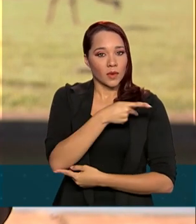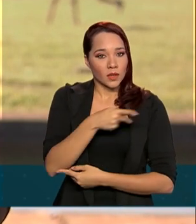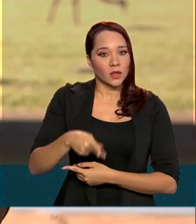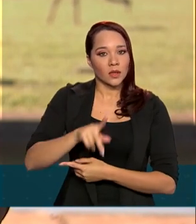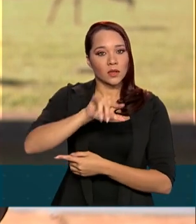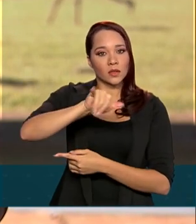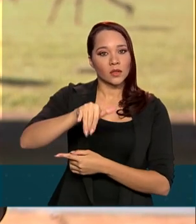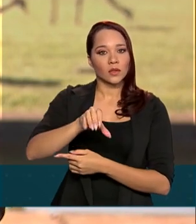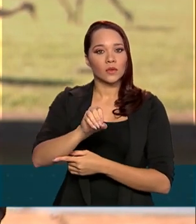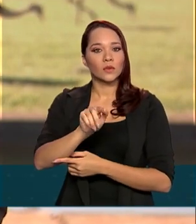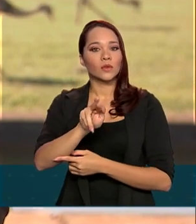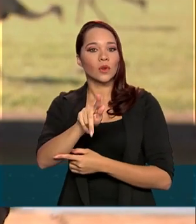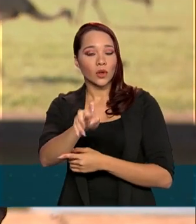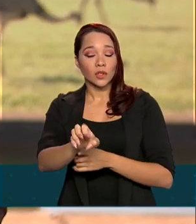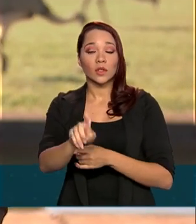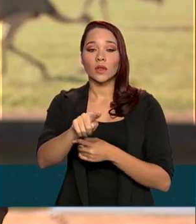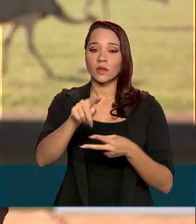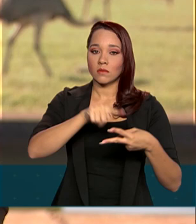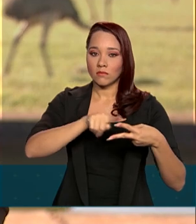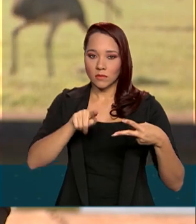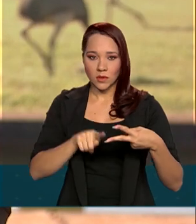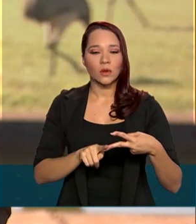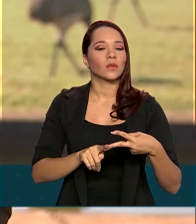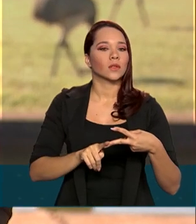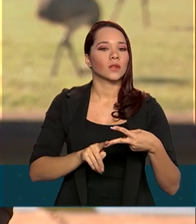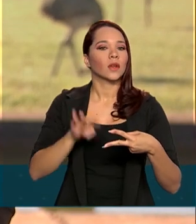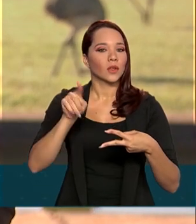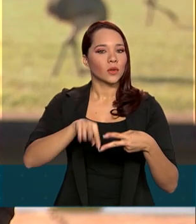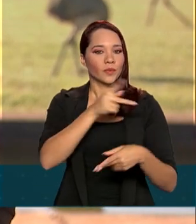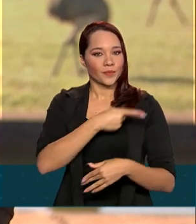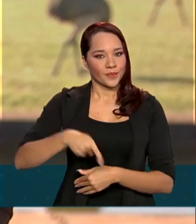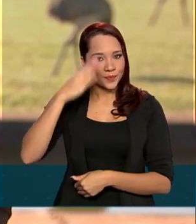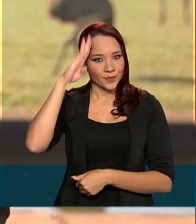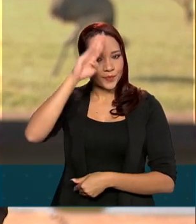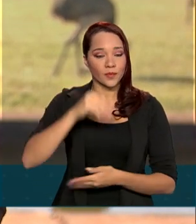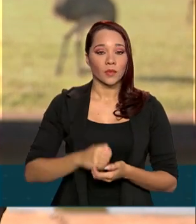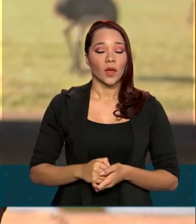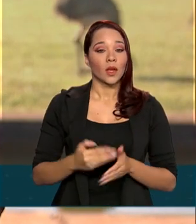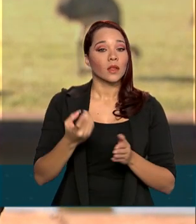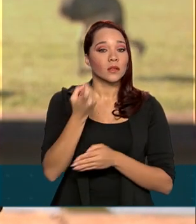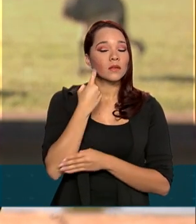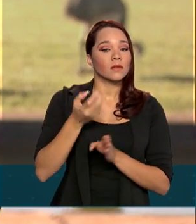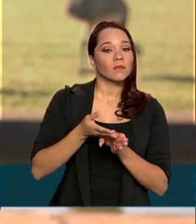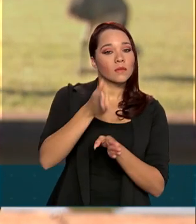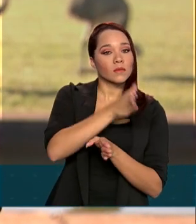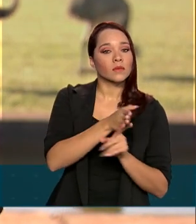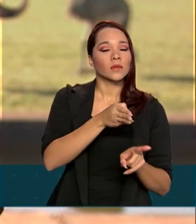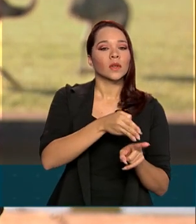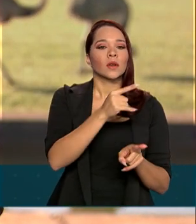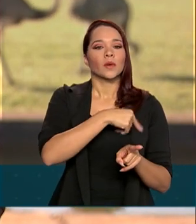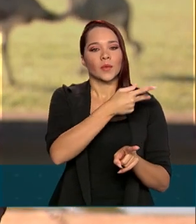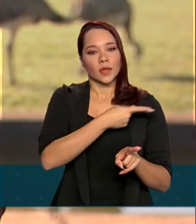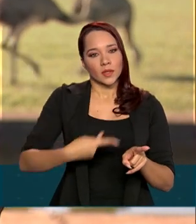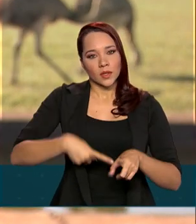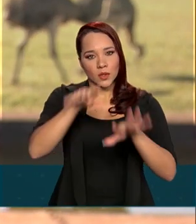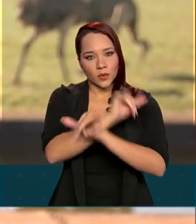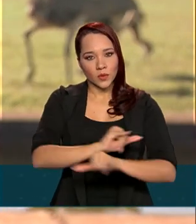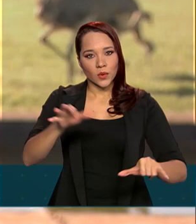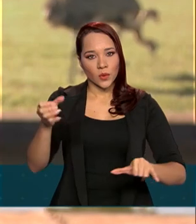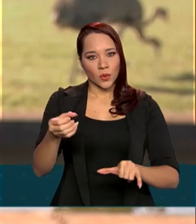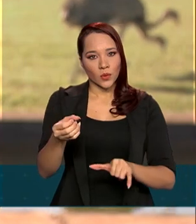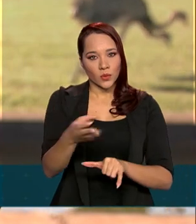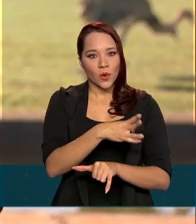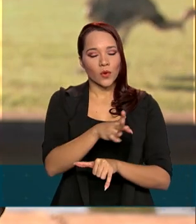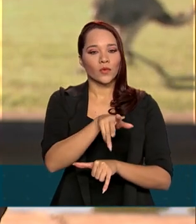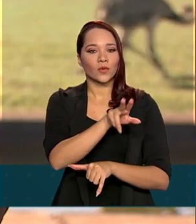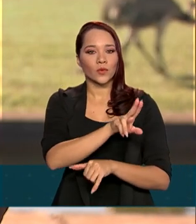Oliveira. Essas duas agendas do presidente Jair Bolsonaro. E na última sexta-feira, o presidente Jair Bolsonaro anunciou um novo nome